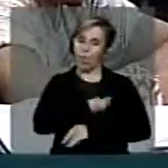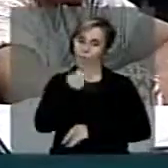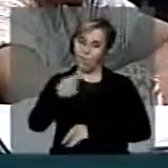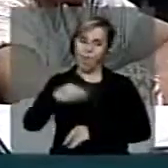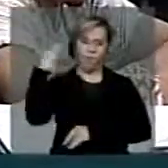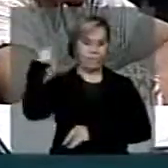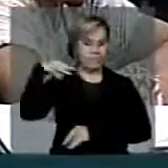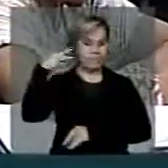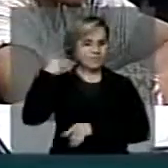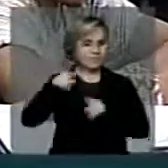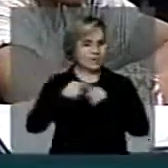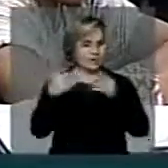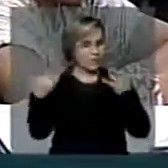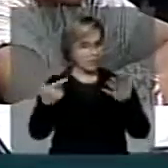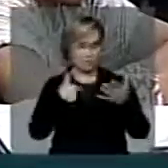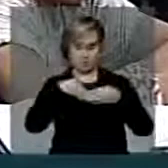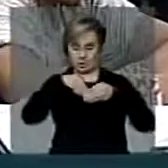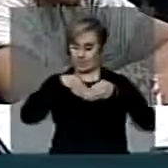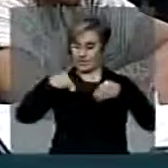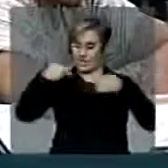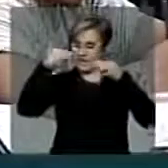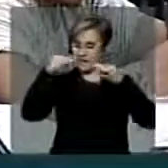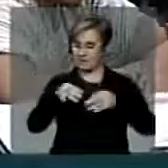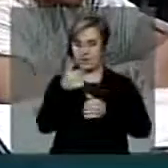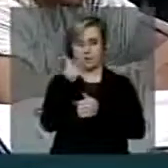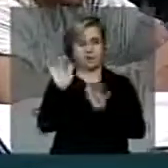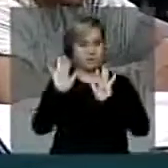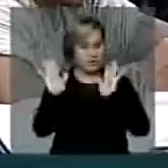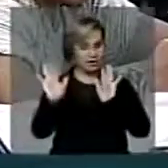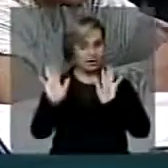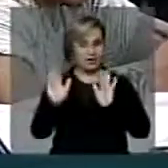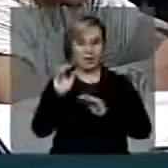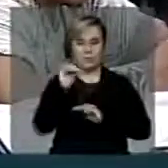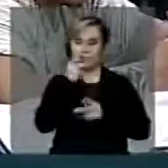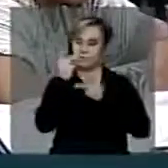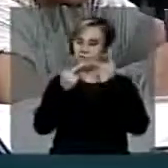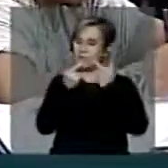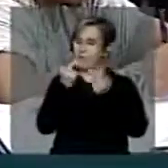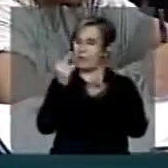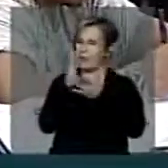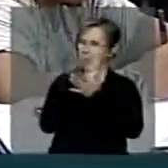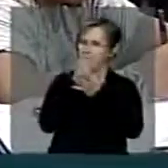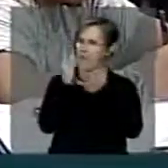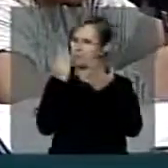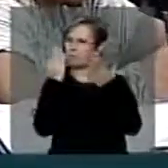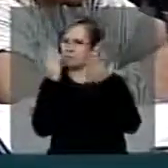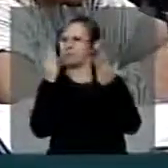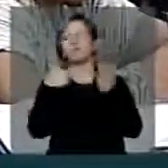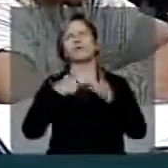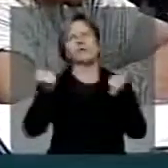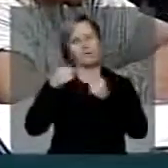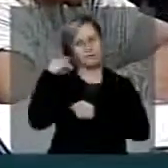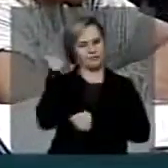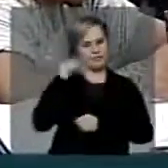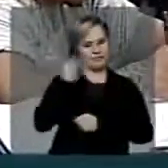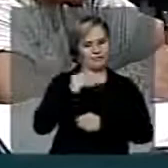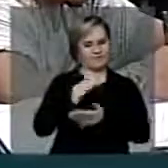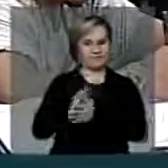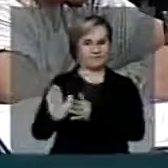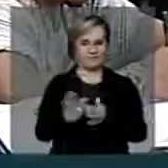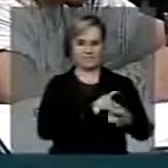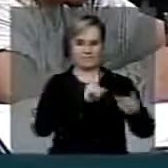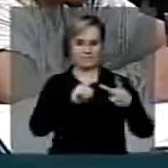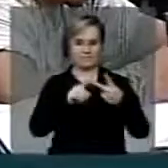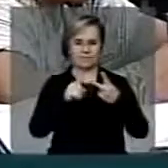hoje, ou a gente fala bem explicadinho, então, cantou a panha. Segundo, eu queria